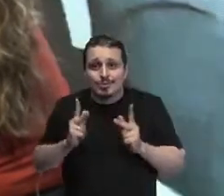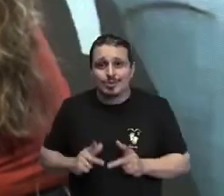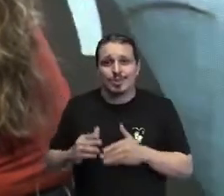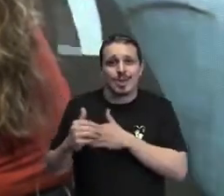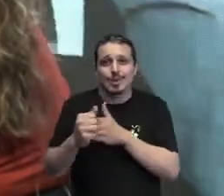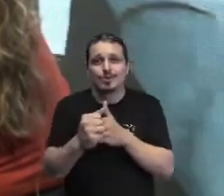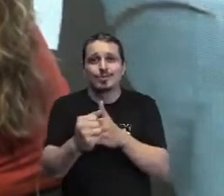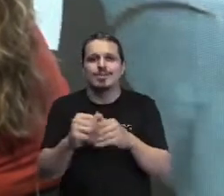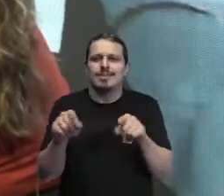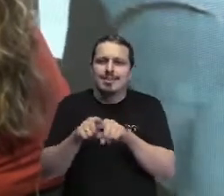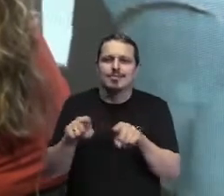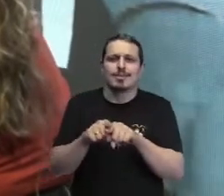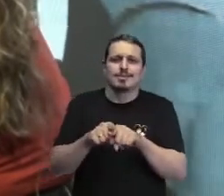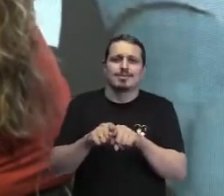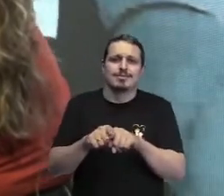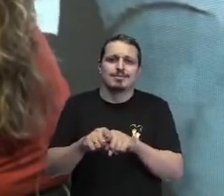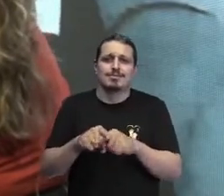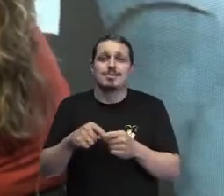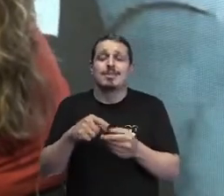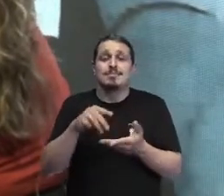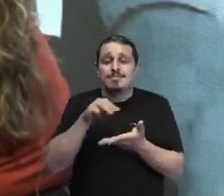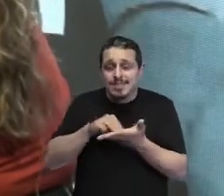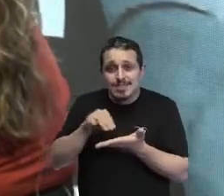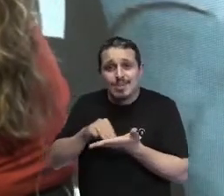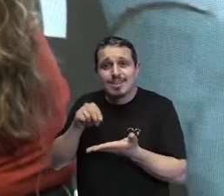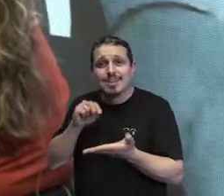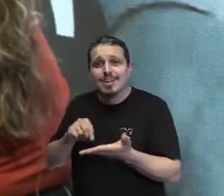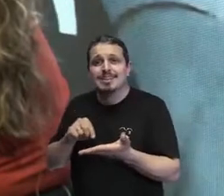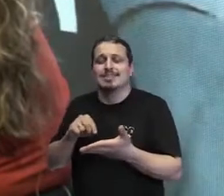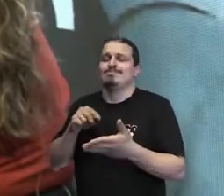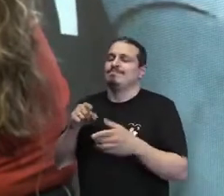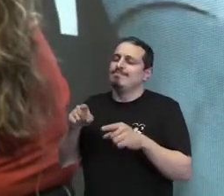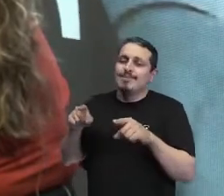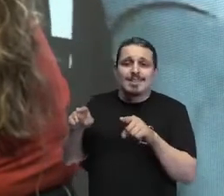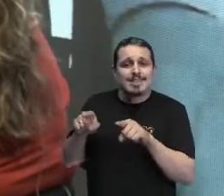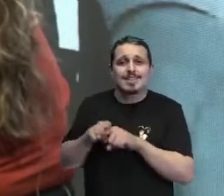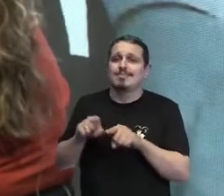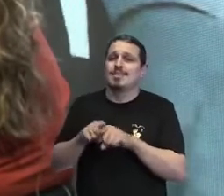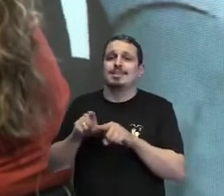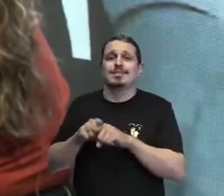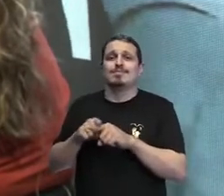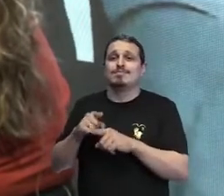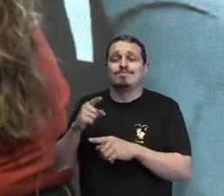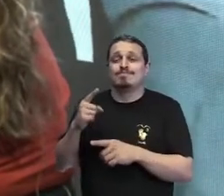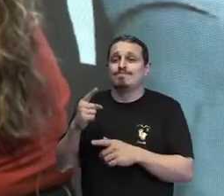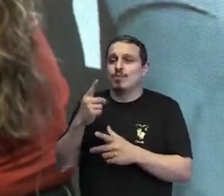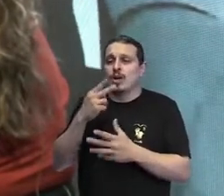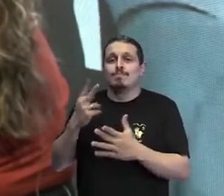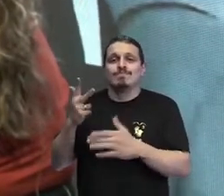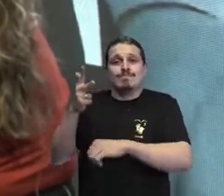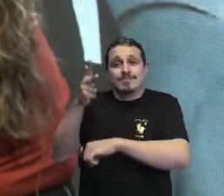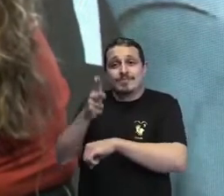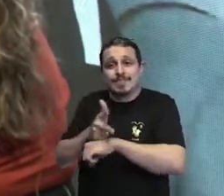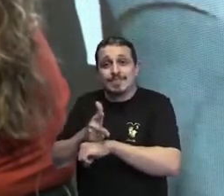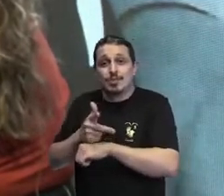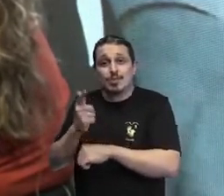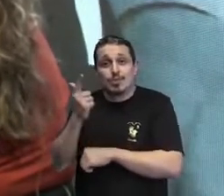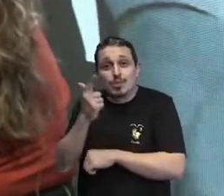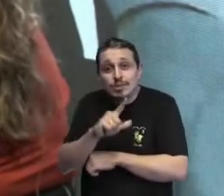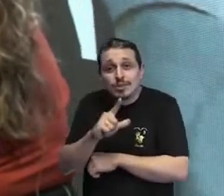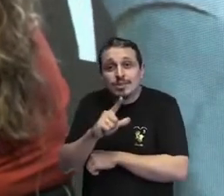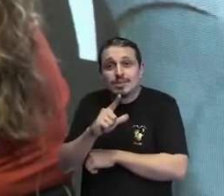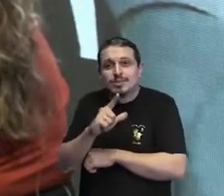acompanham, as mensagens. E ver que, através de um vídeo, eu consigo mudar o dia de